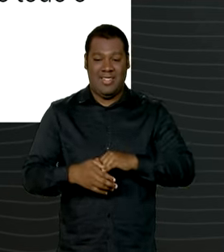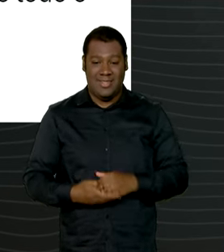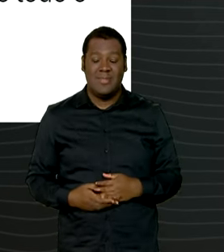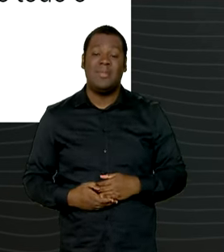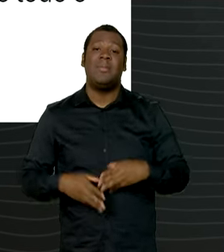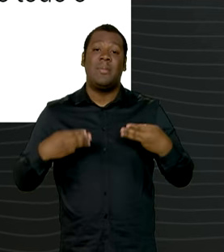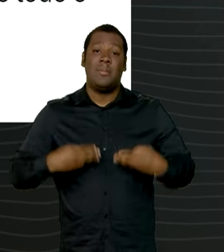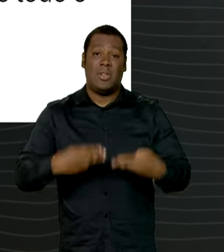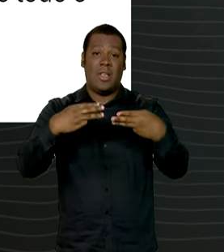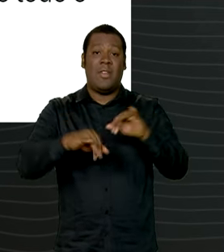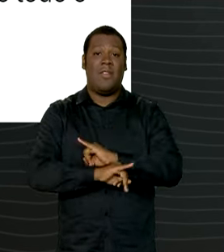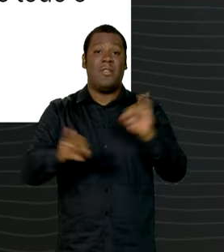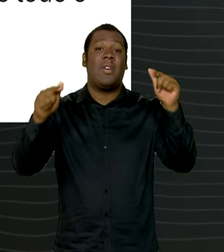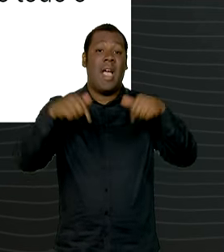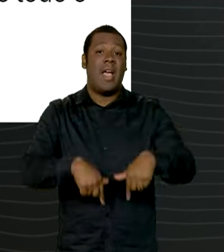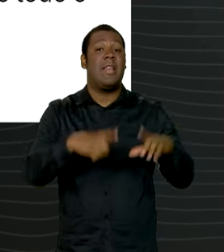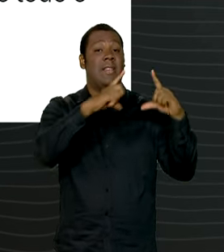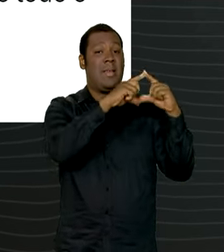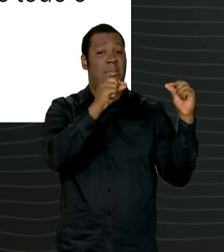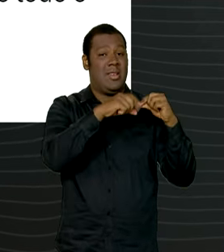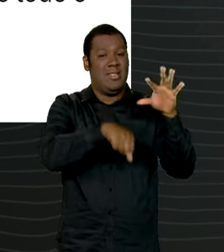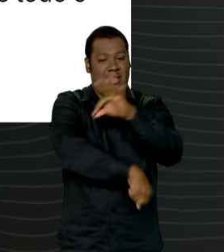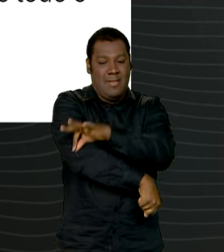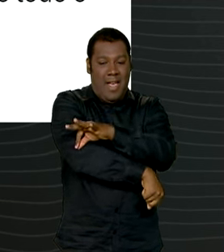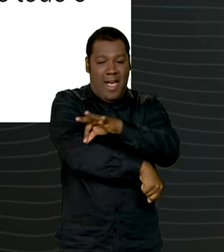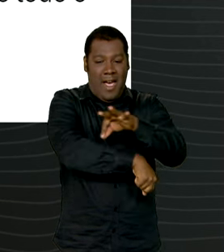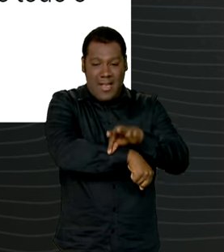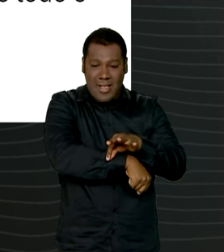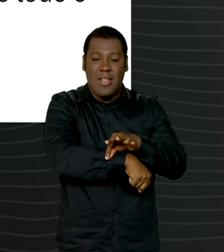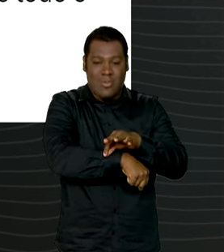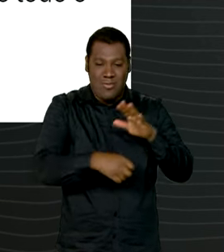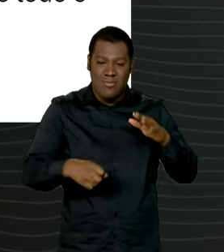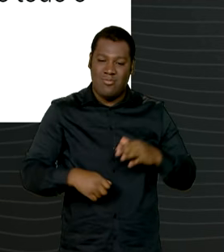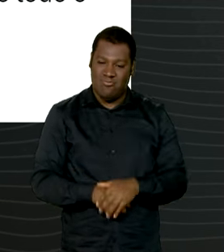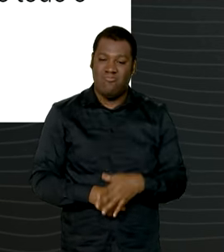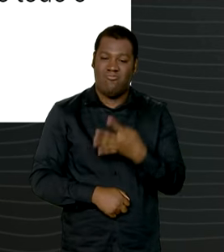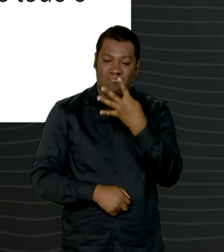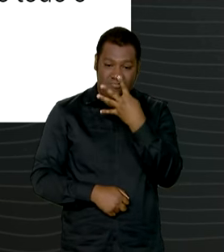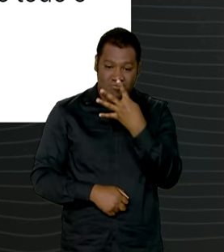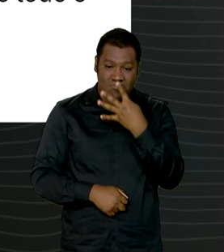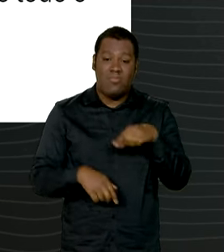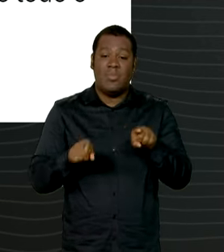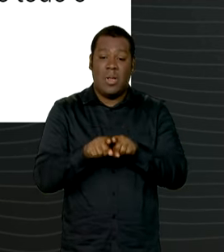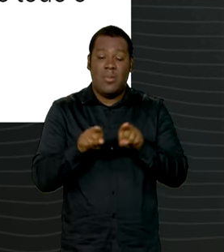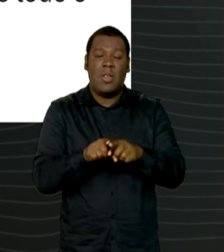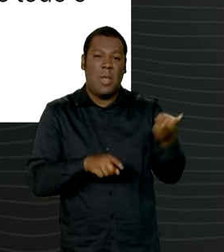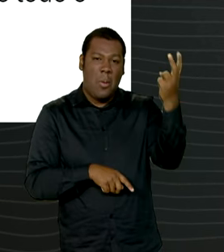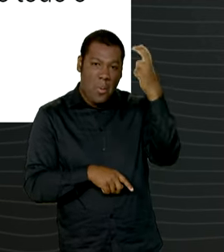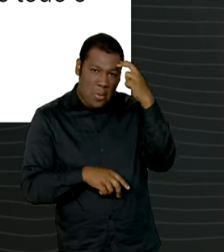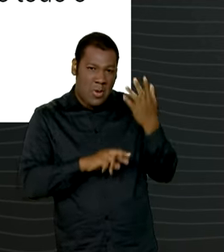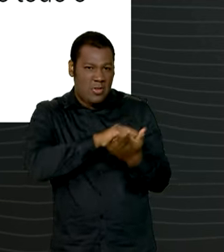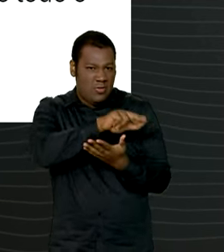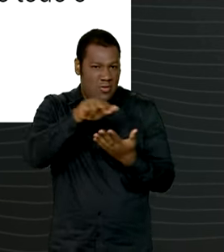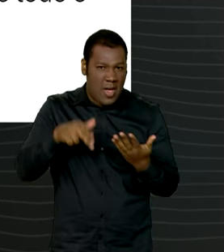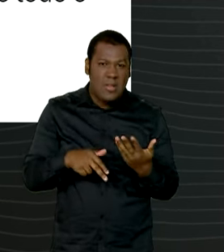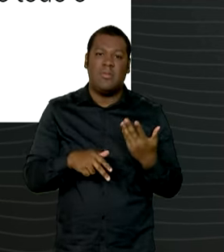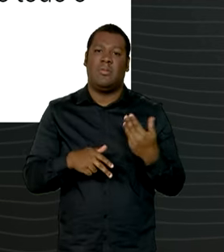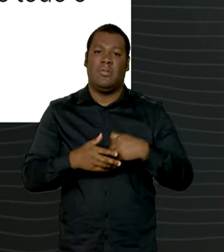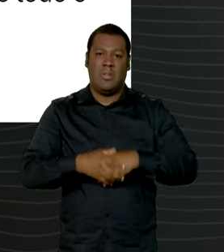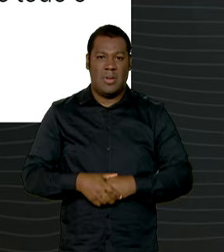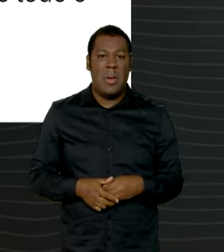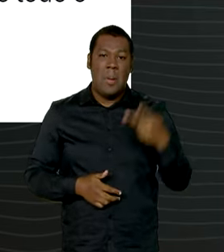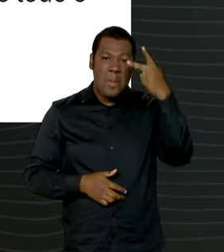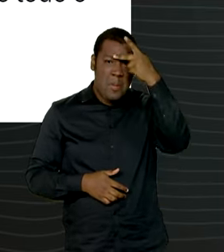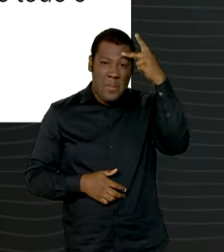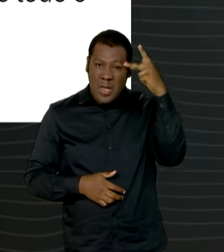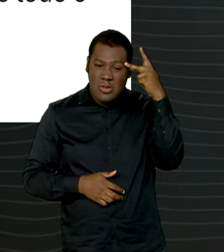também lembrou que Brasília tem uma arquitetura única e é um lugar de encontros culturais, gírias, regionalidade e de